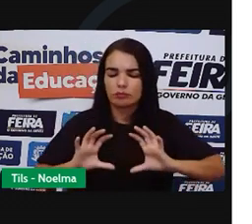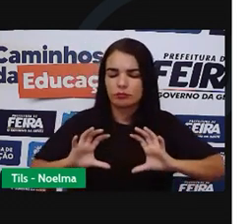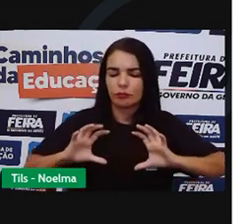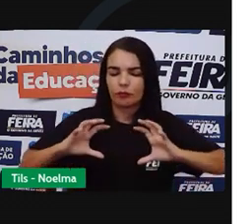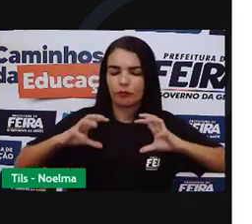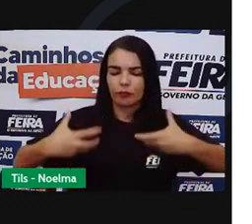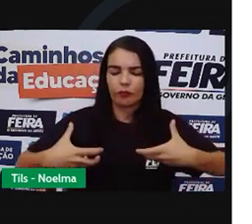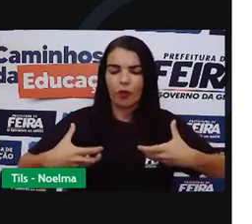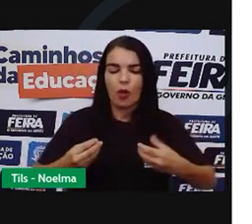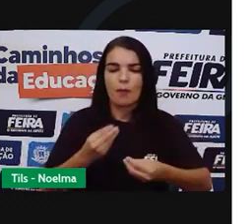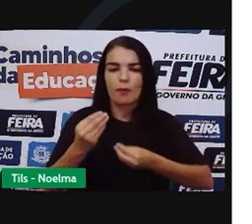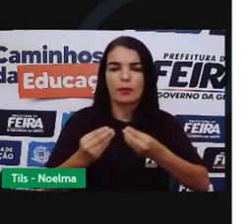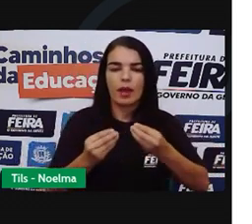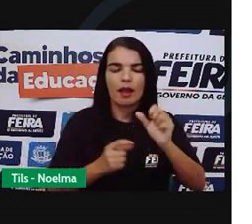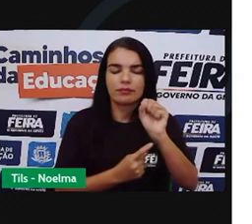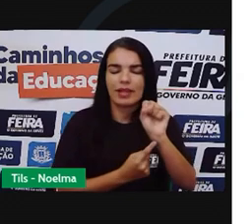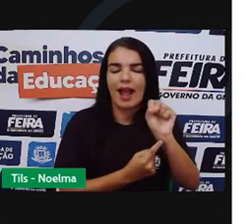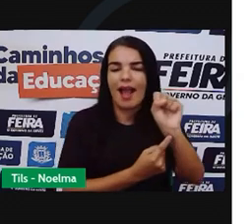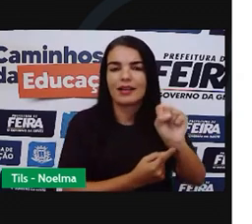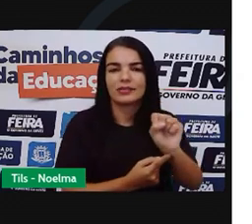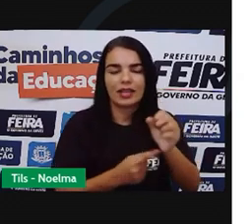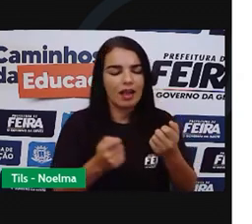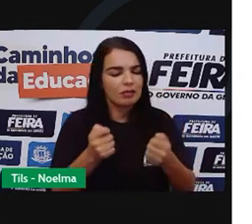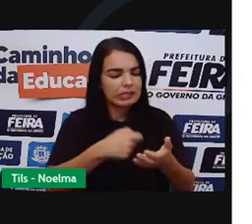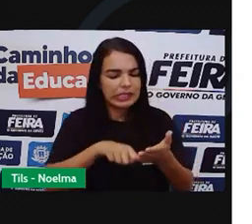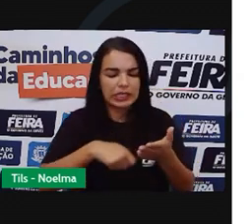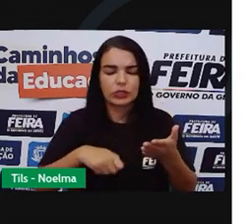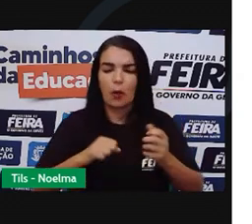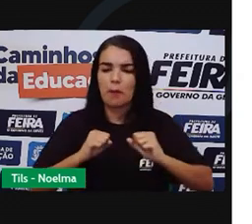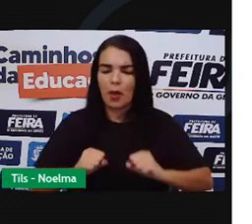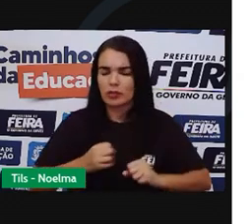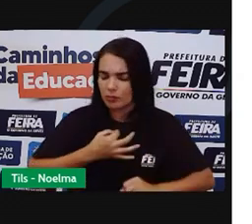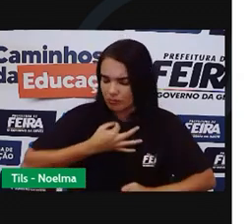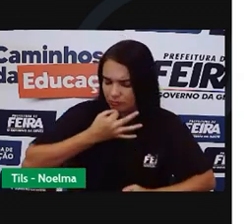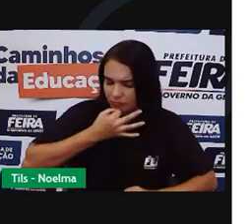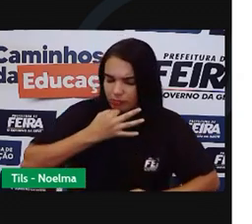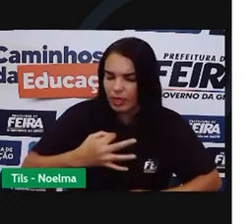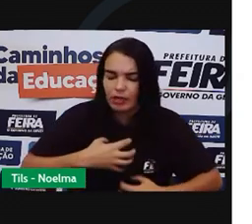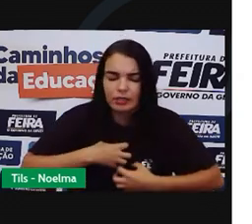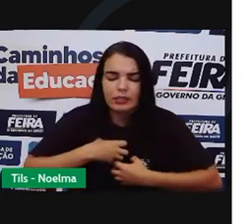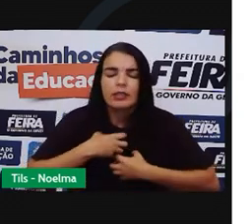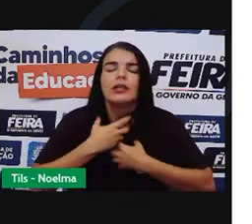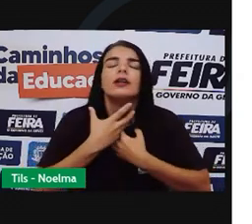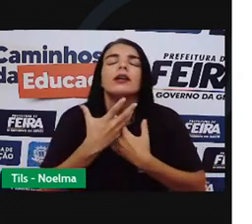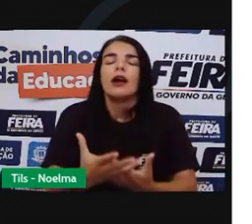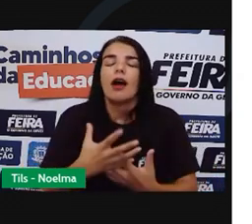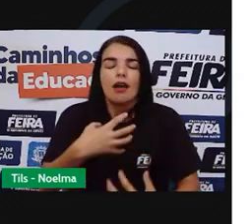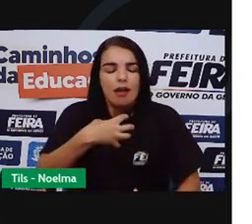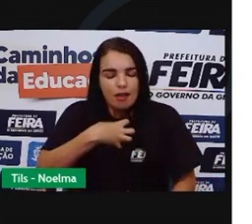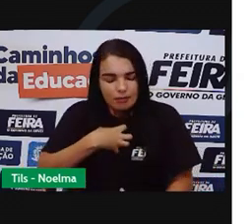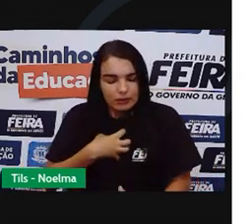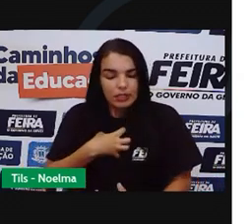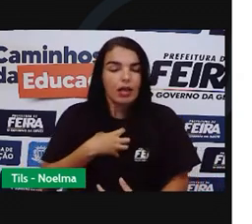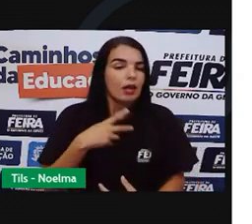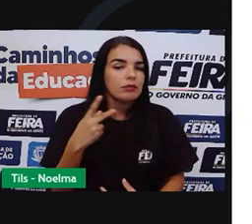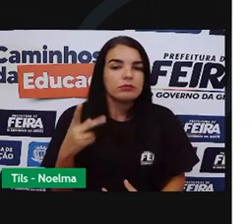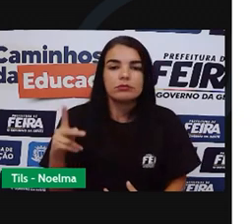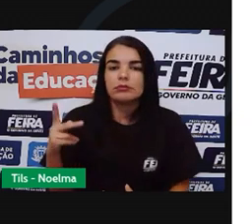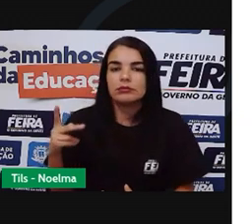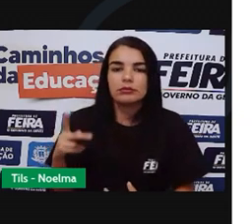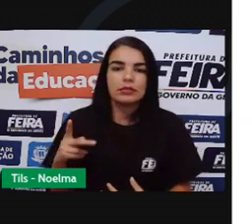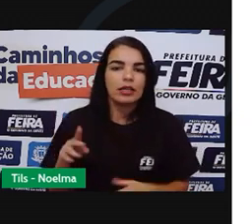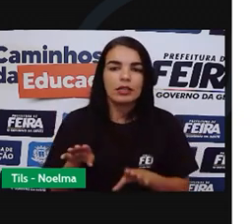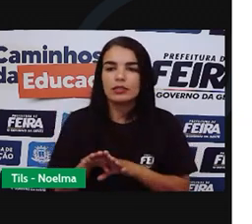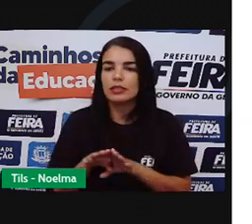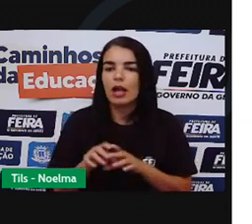escritor Que seja Qualquer pessoa Pode expressar Suas sensações Suas emoções Seus sentimentos Ou de